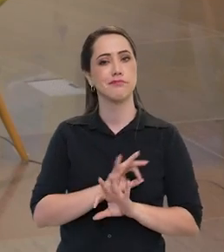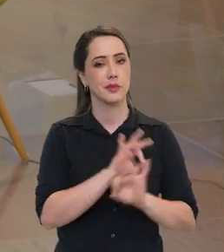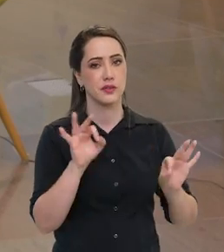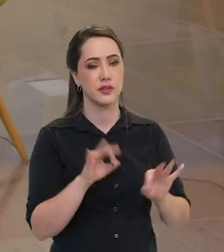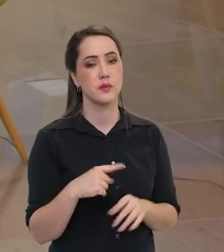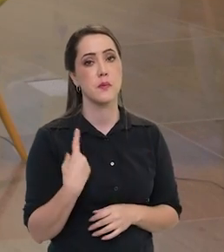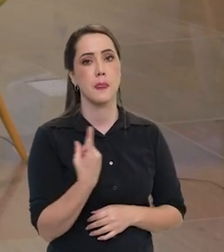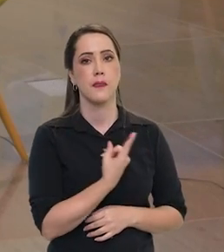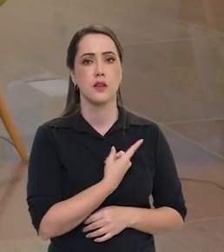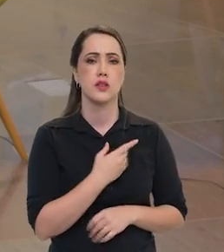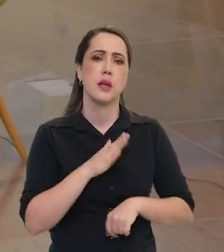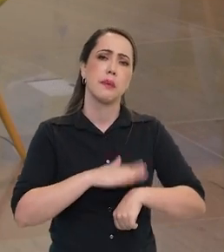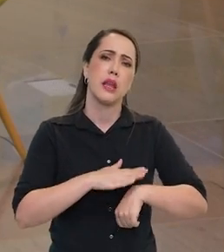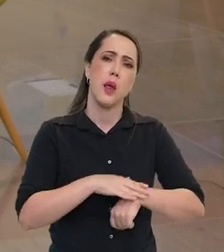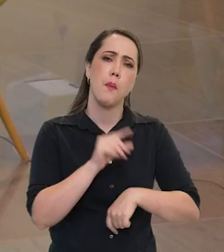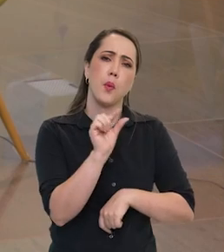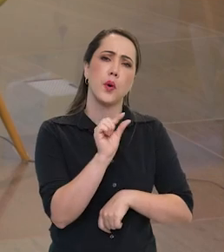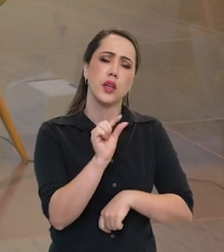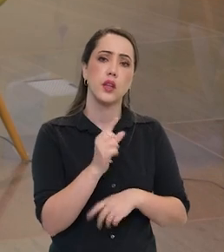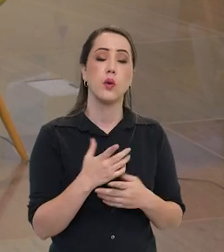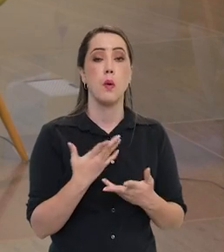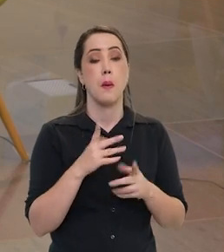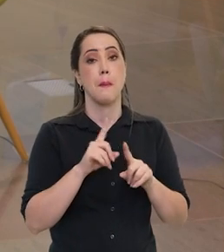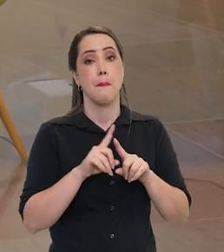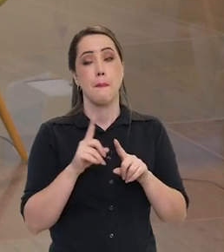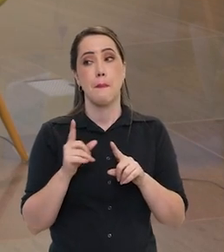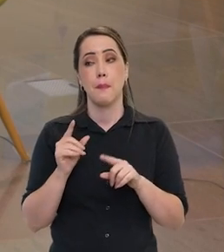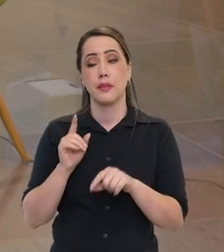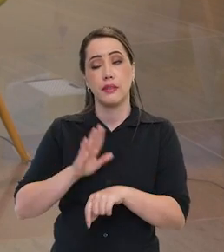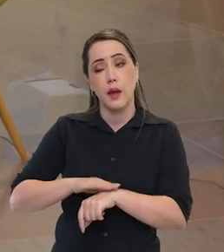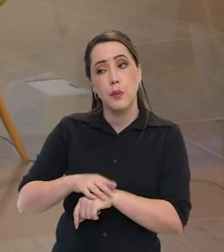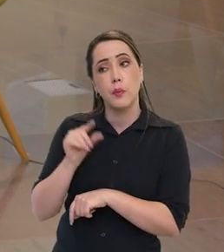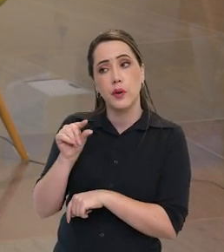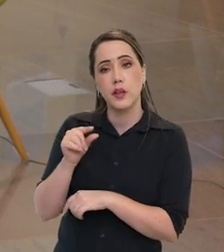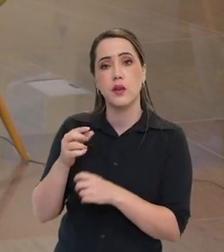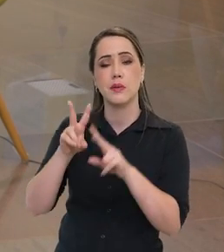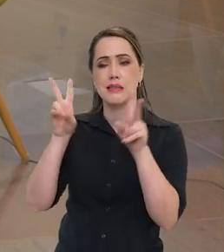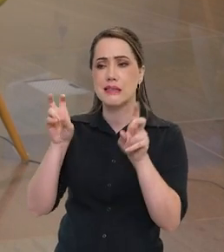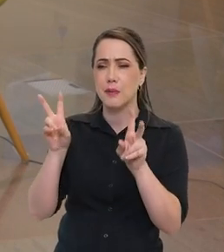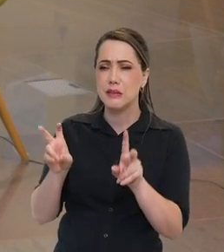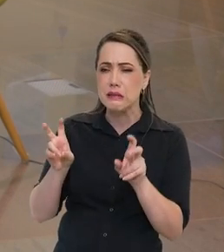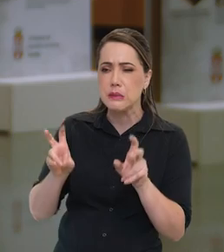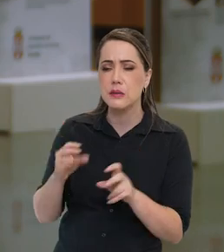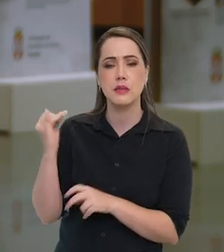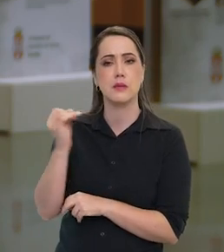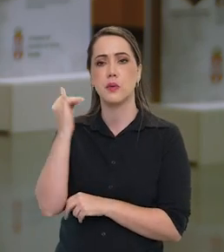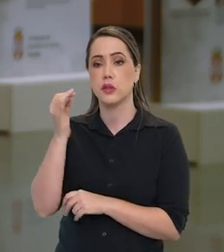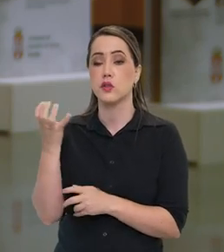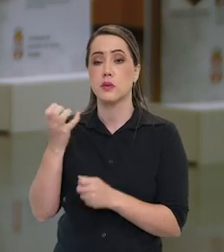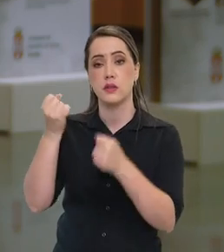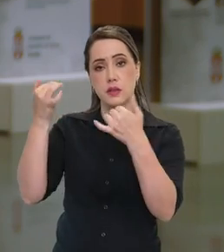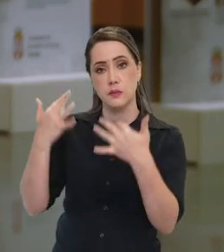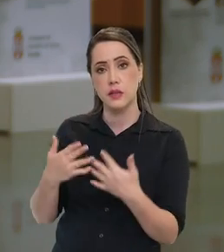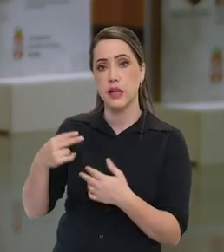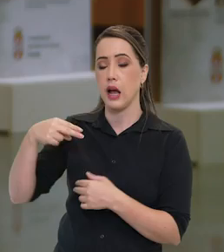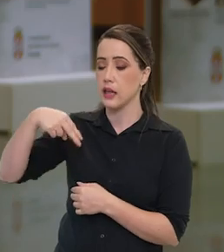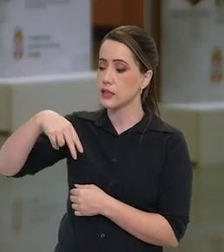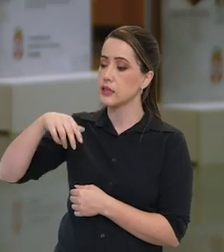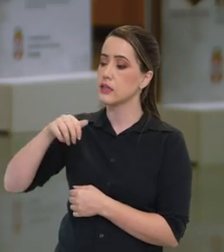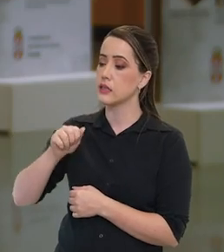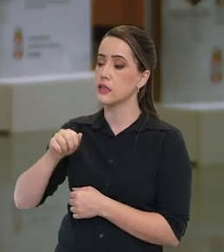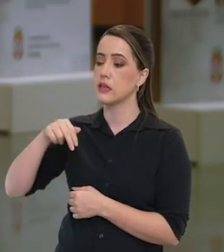excelente. Nós temos pouquíssimo tempo ainda, presidente, mas eu queria, temos muitos temas maravilhosos, mas eu queria que o senhor falasse um pouquinho sobre os